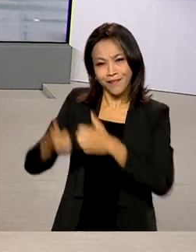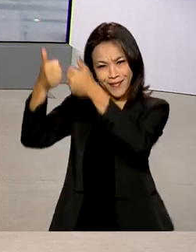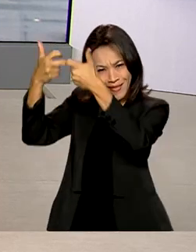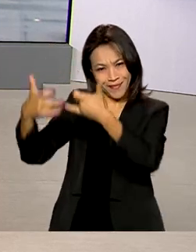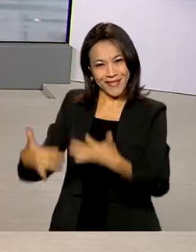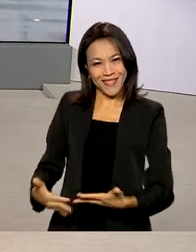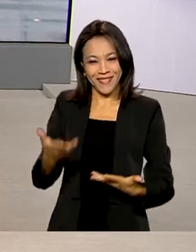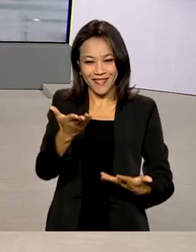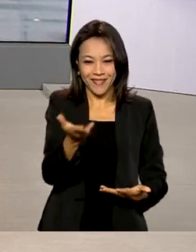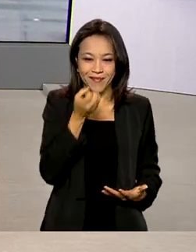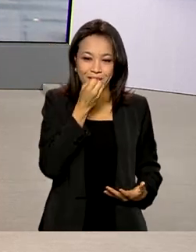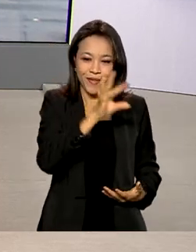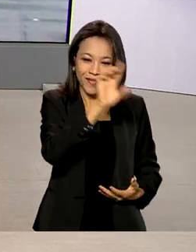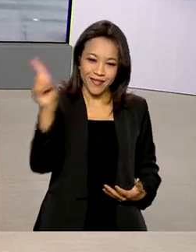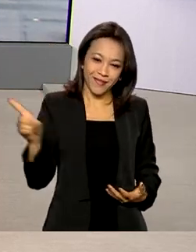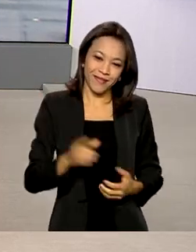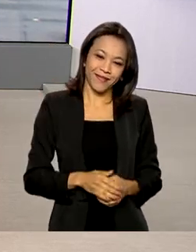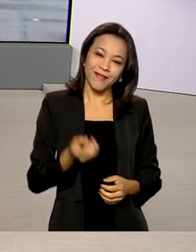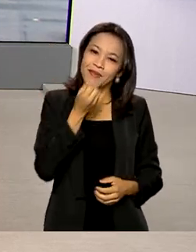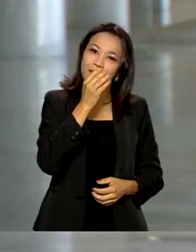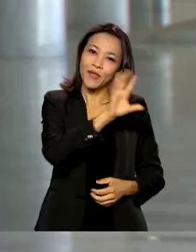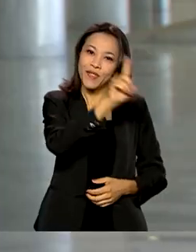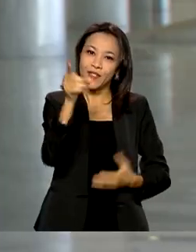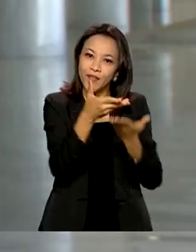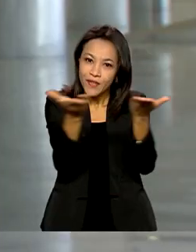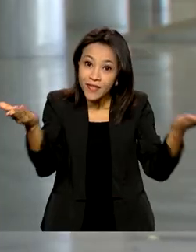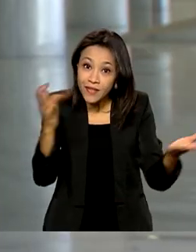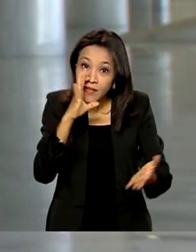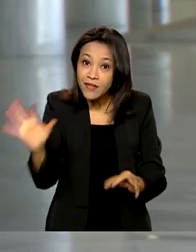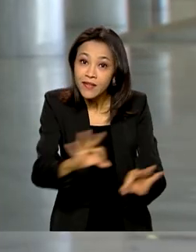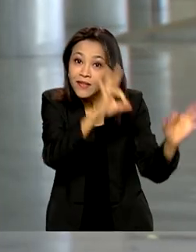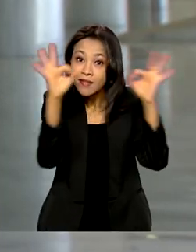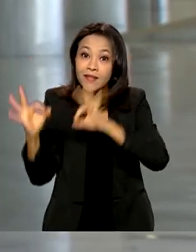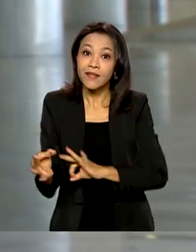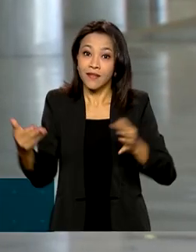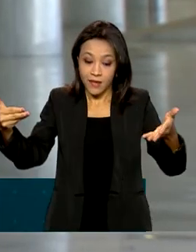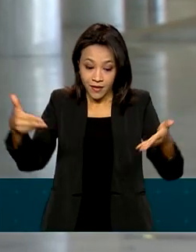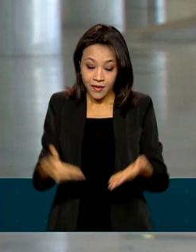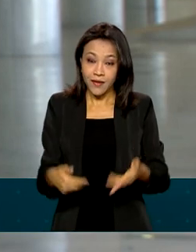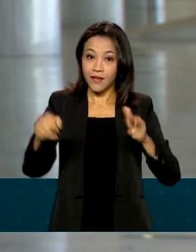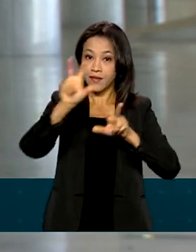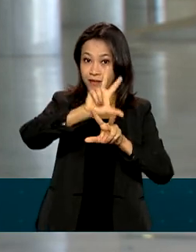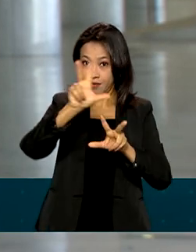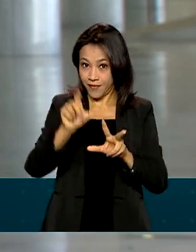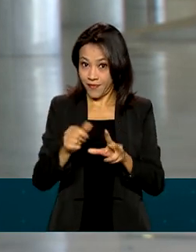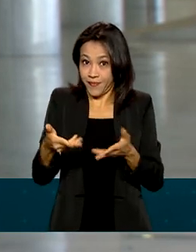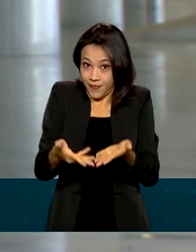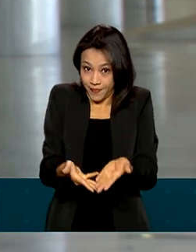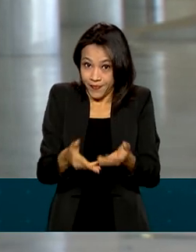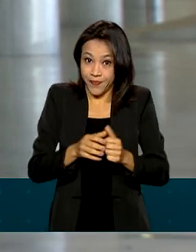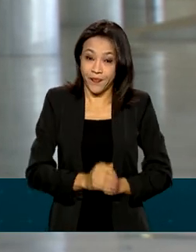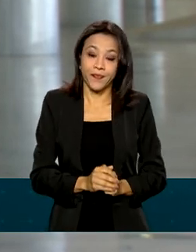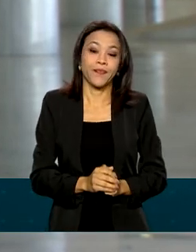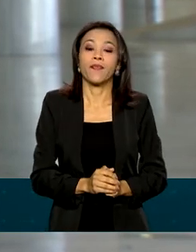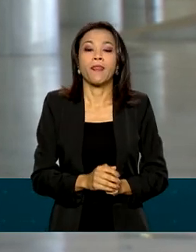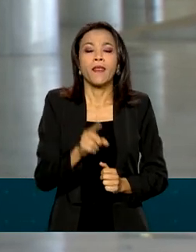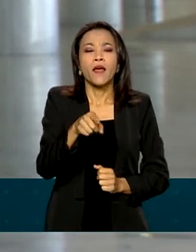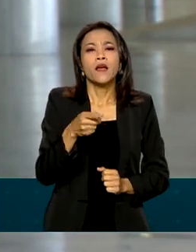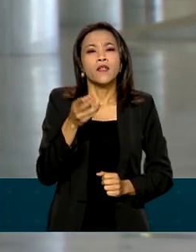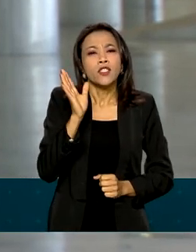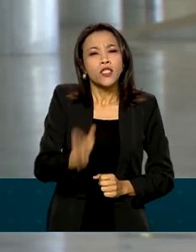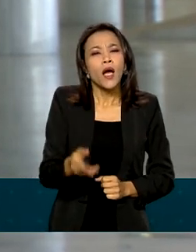dia, Márcia. Bom dia, Mara. Bom dia a todos que nos acompanham aqui no Brasil em Dia. Olha só, foi autorizado o uso